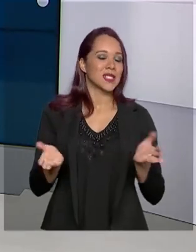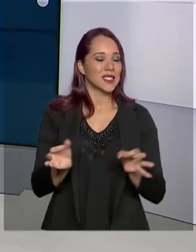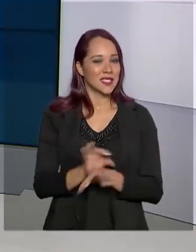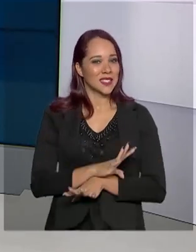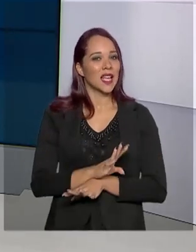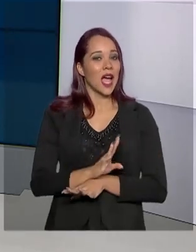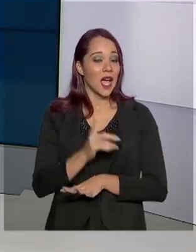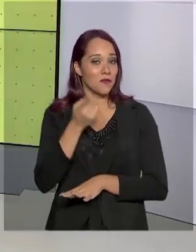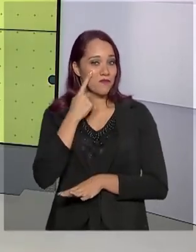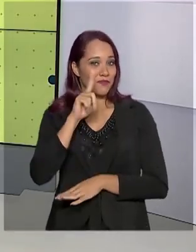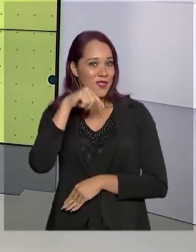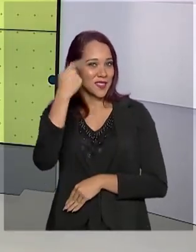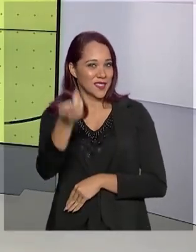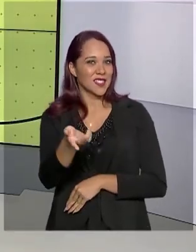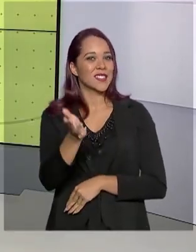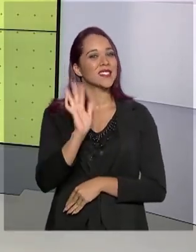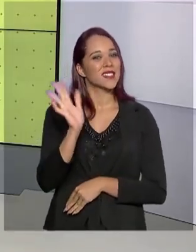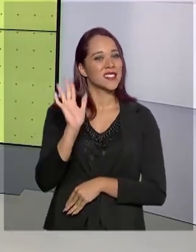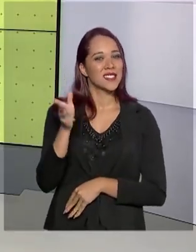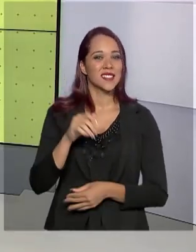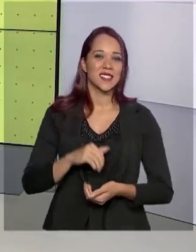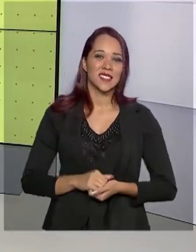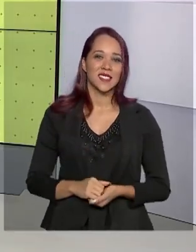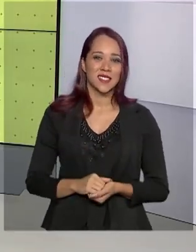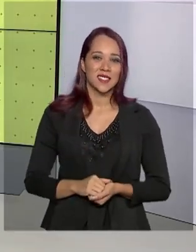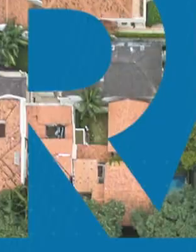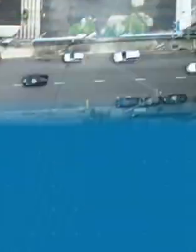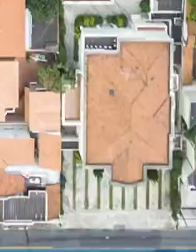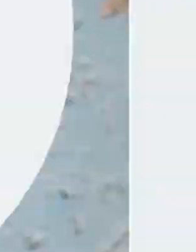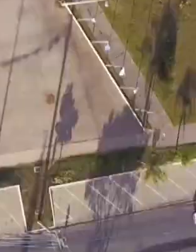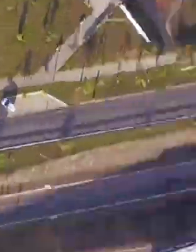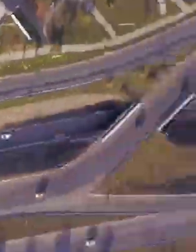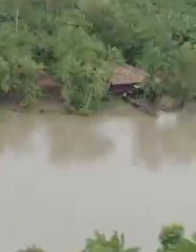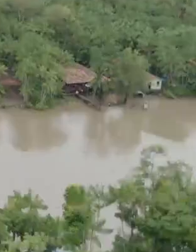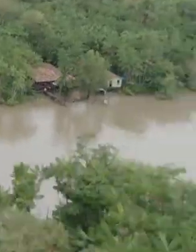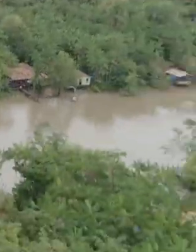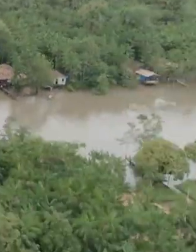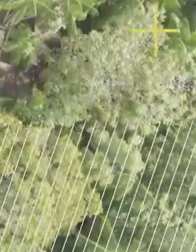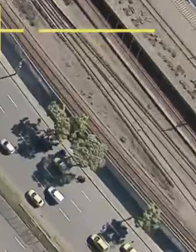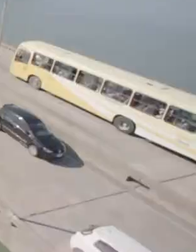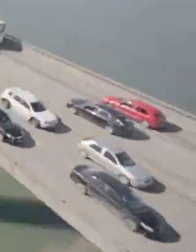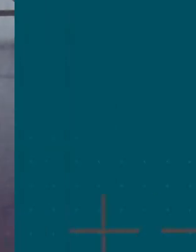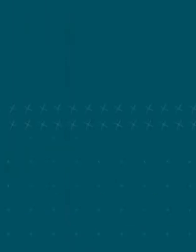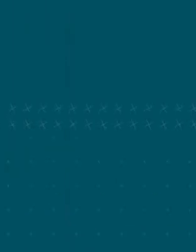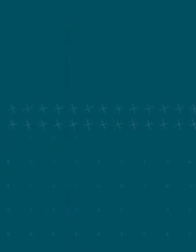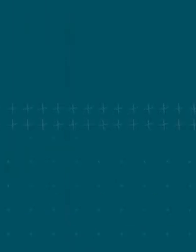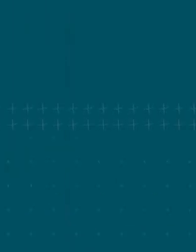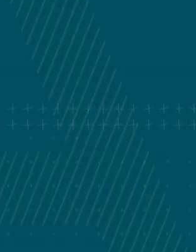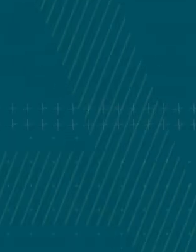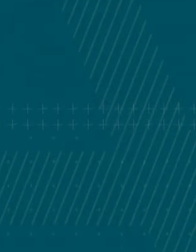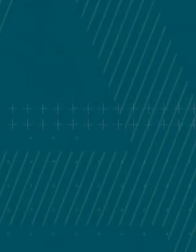aqui. Nos vemos na próxima edição. Até lá! Tchau. Legenda